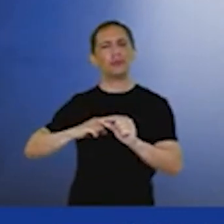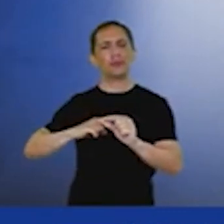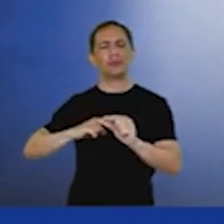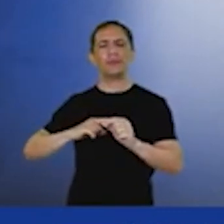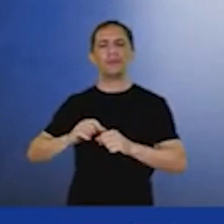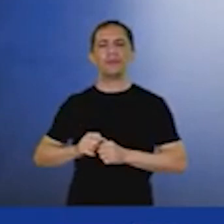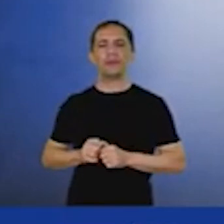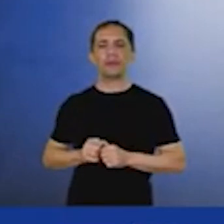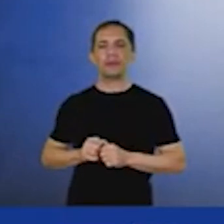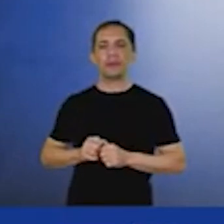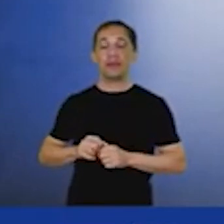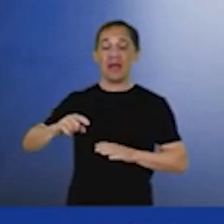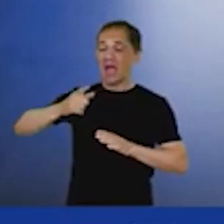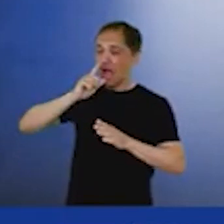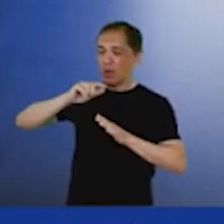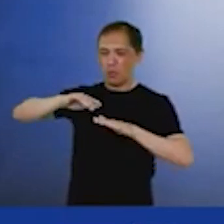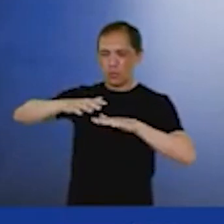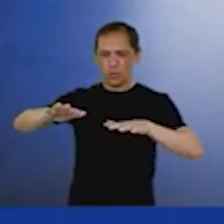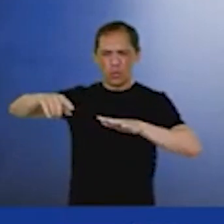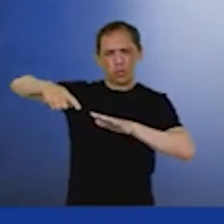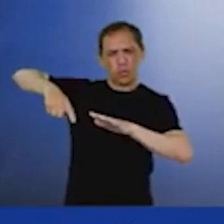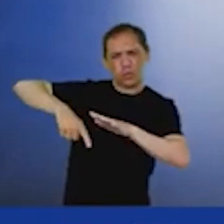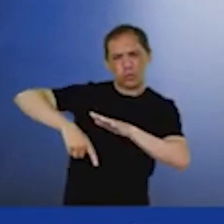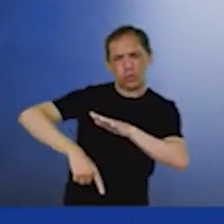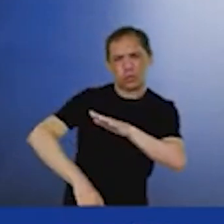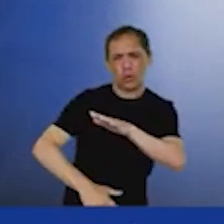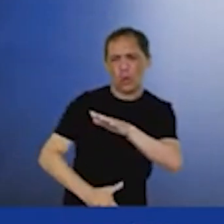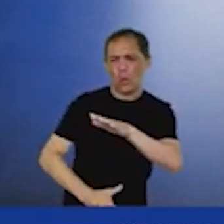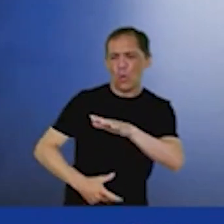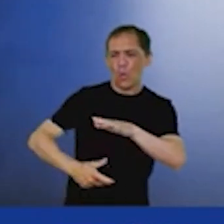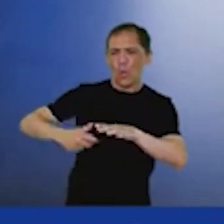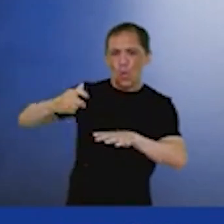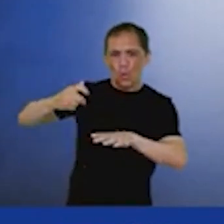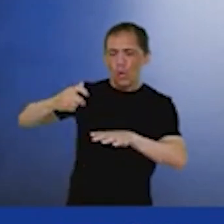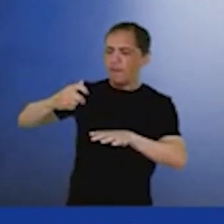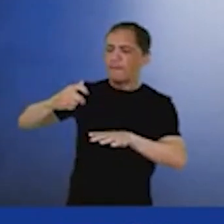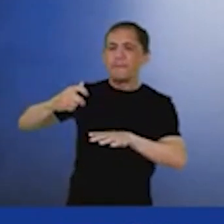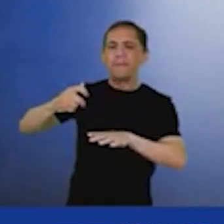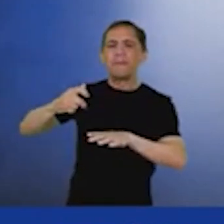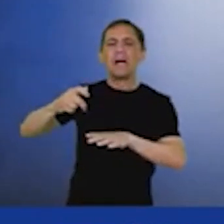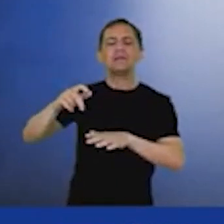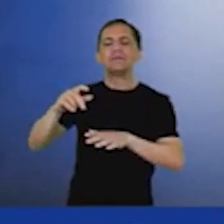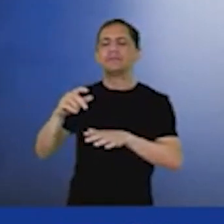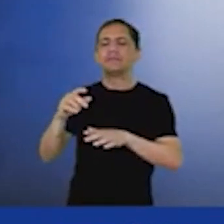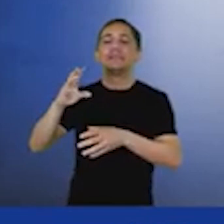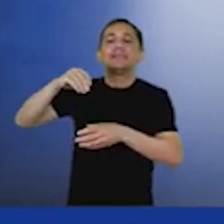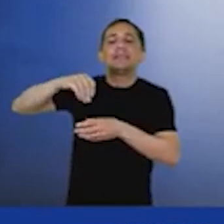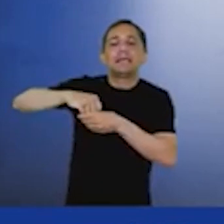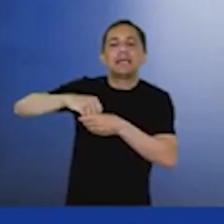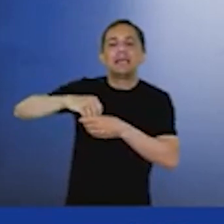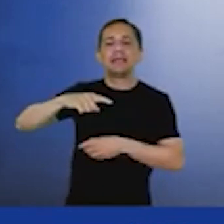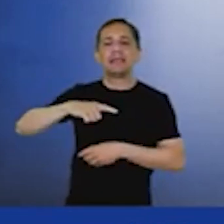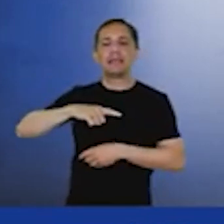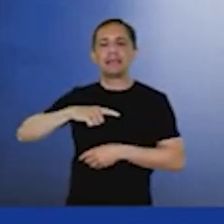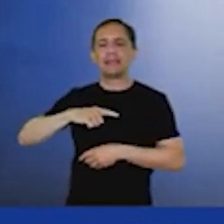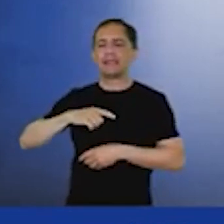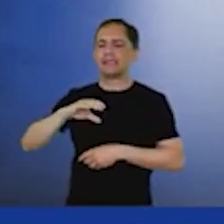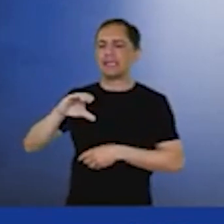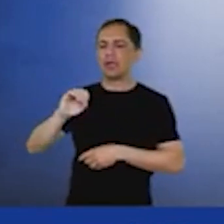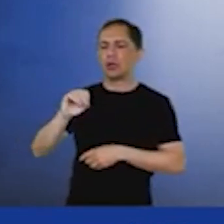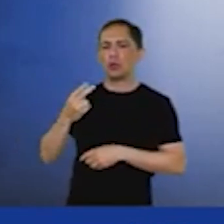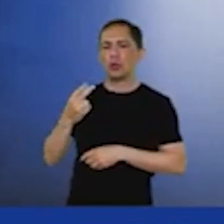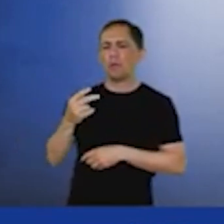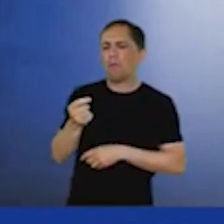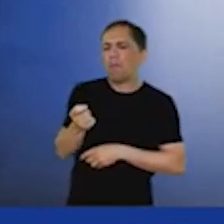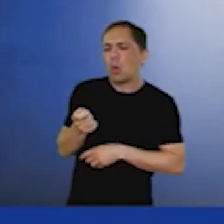que 10 quilos de CO2 equivalente por barril de óleo produzido. contra uma média do mundo de 17, 17 quilos de CO2. Se você